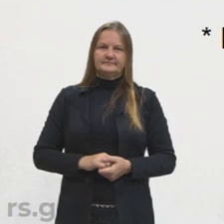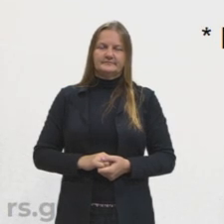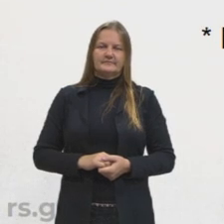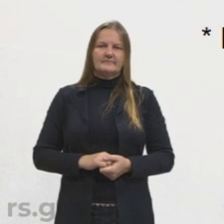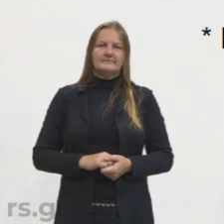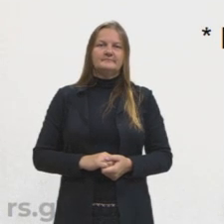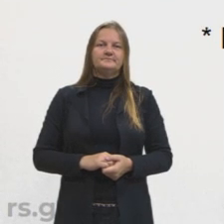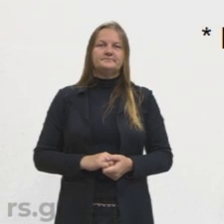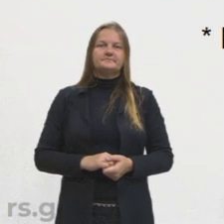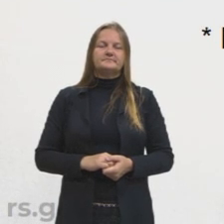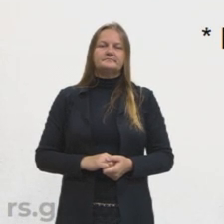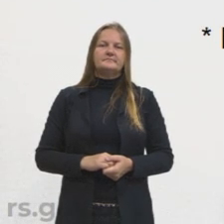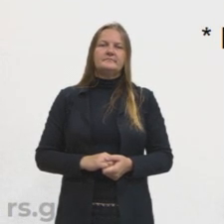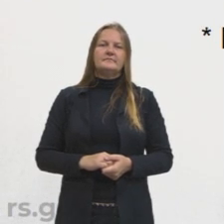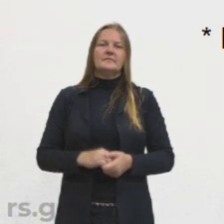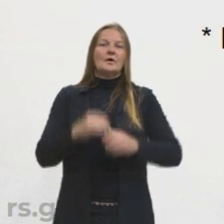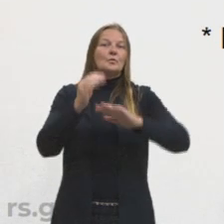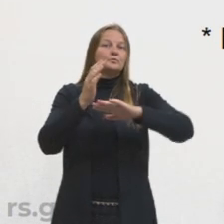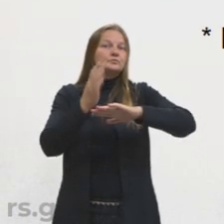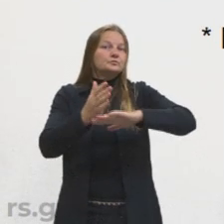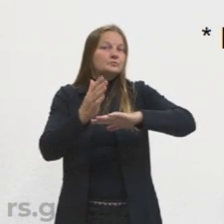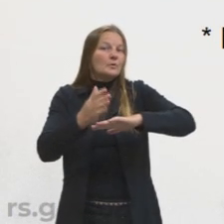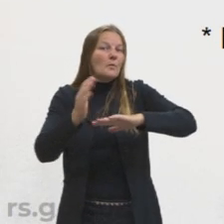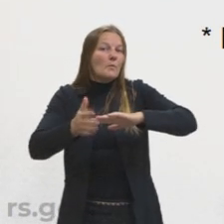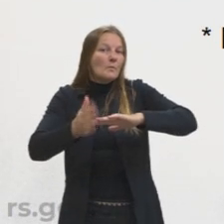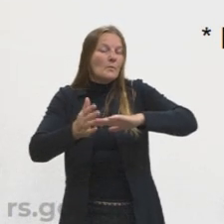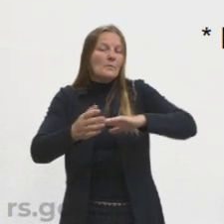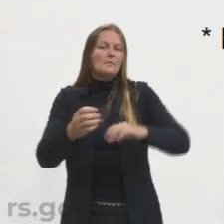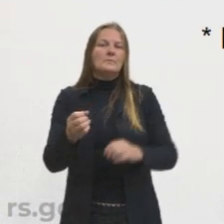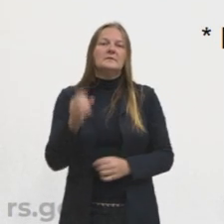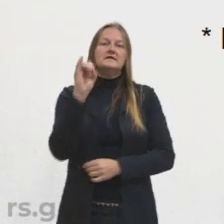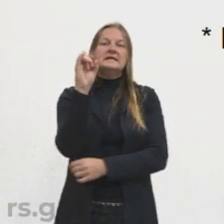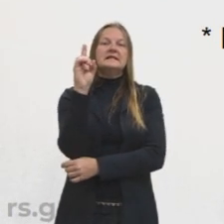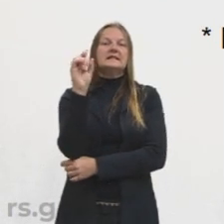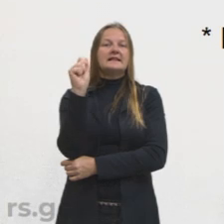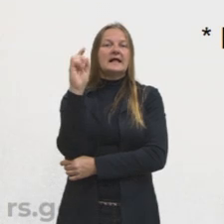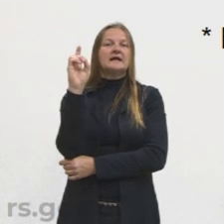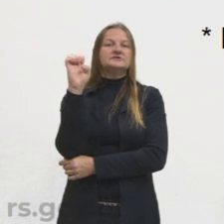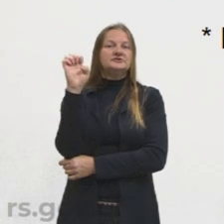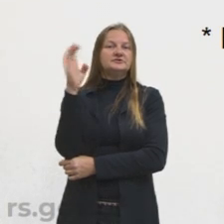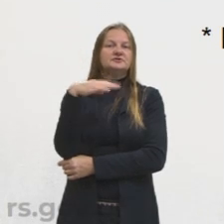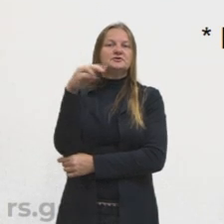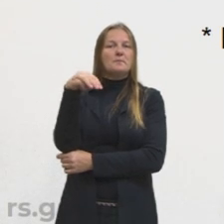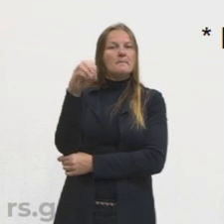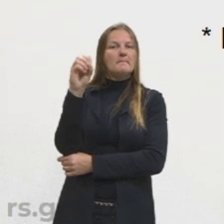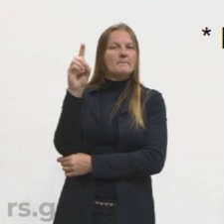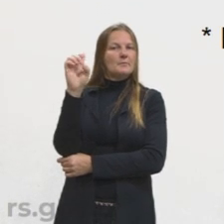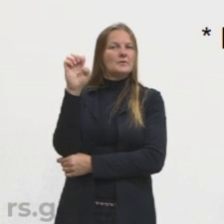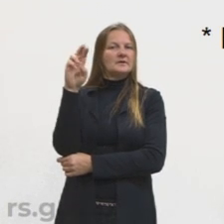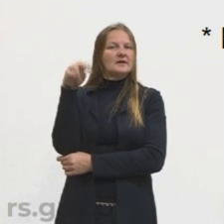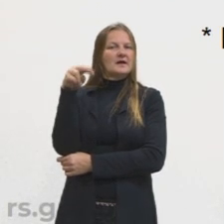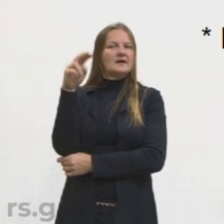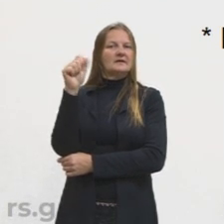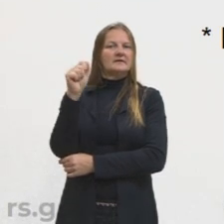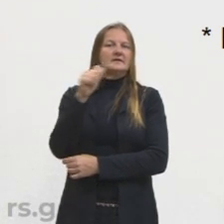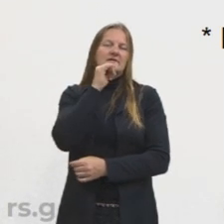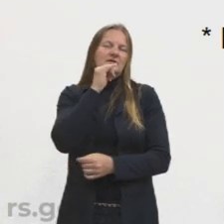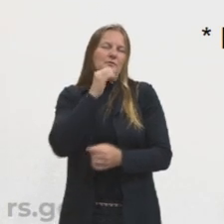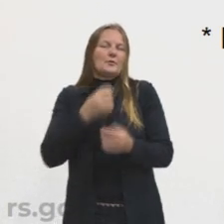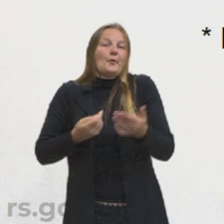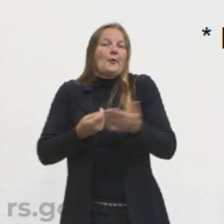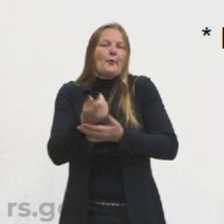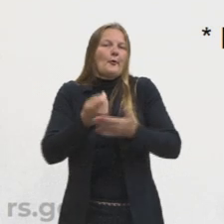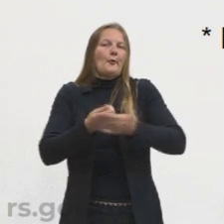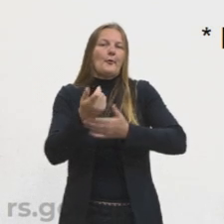A idade moderna. Quando falamos em idade moderna, muitas vezes nós nos referimos que a gente faz compras modernas,